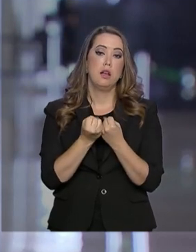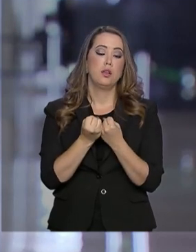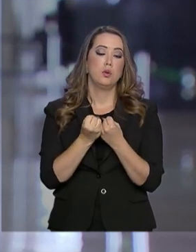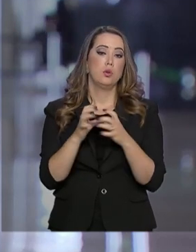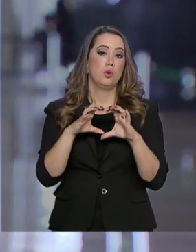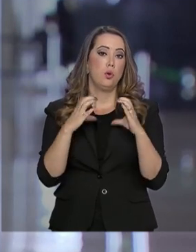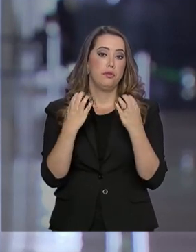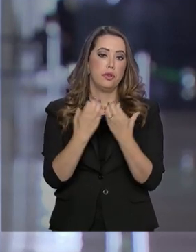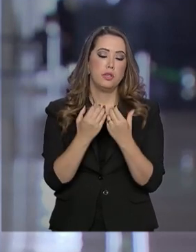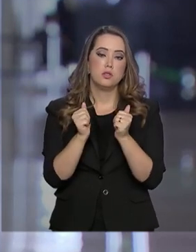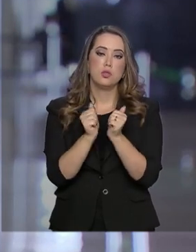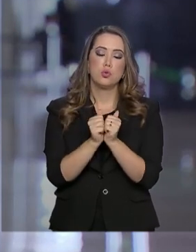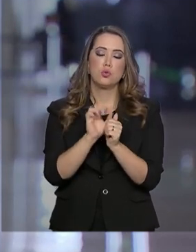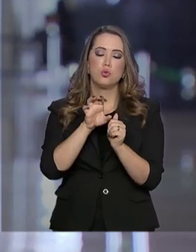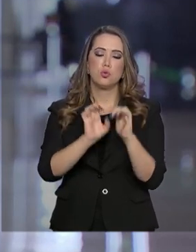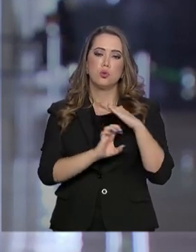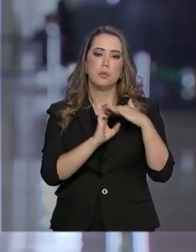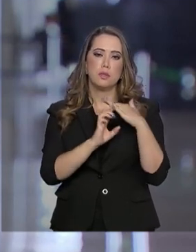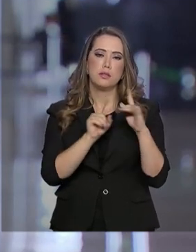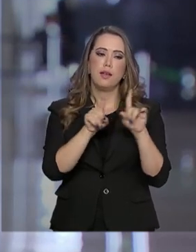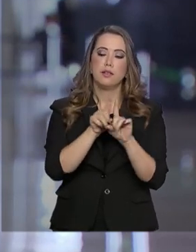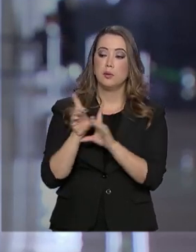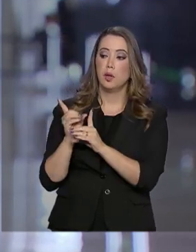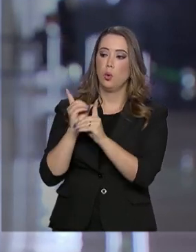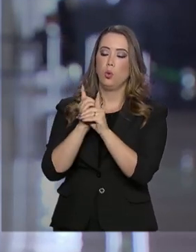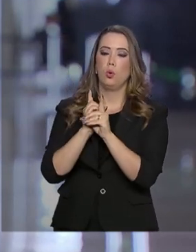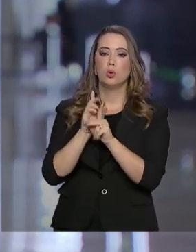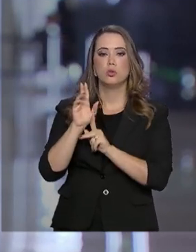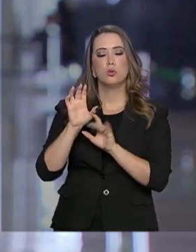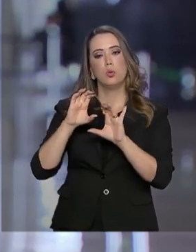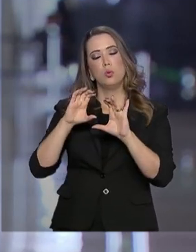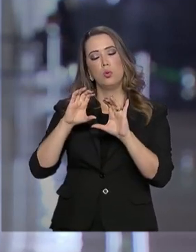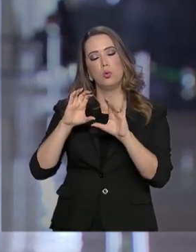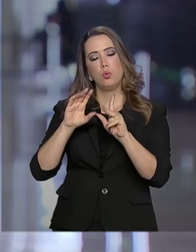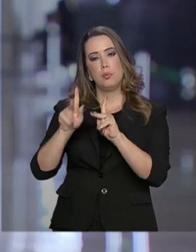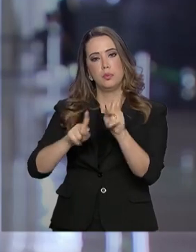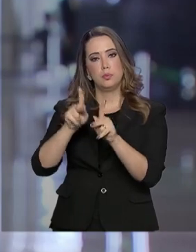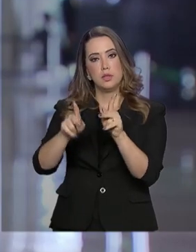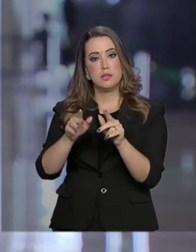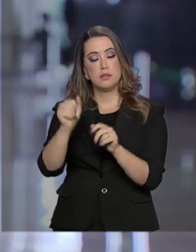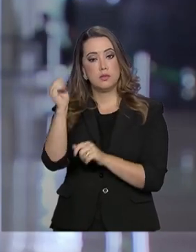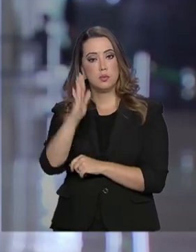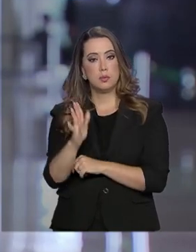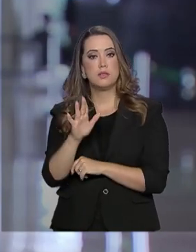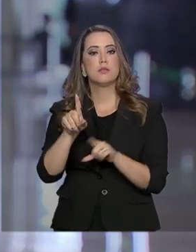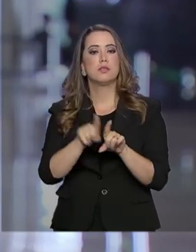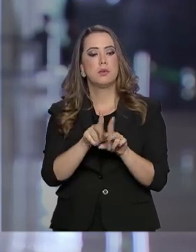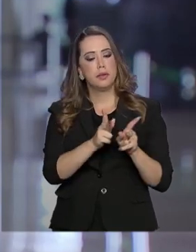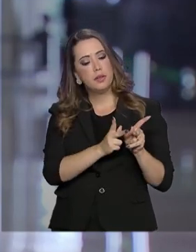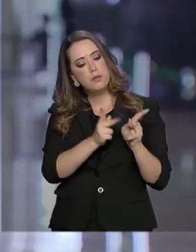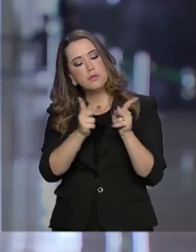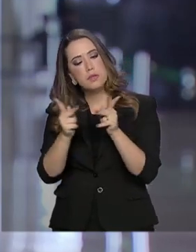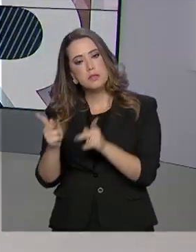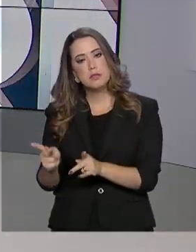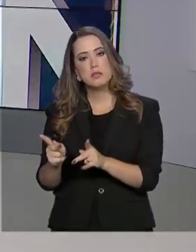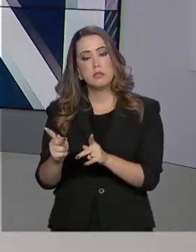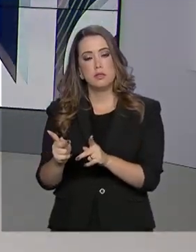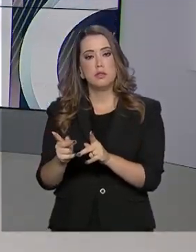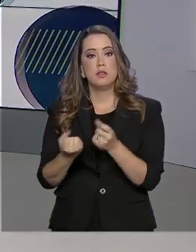encontro com a comunidade brasileira. Ainda está prevista uma visita à fábrica da Embraer em Jacksonville.